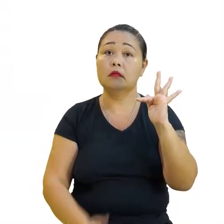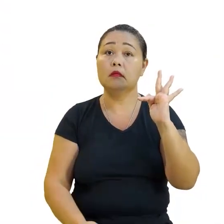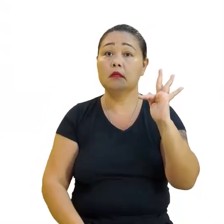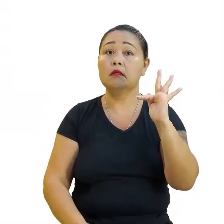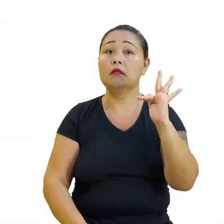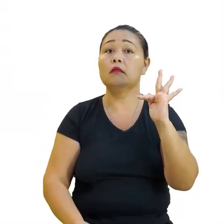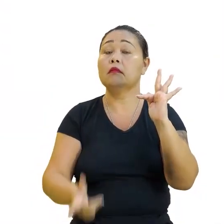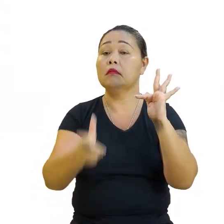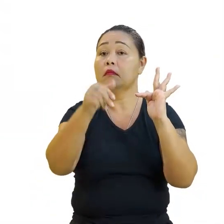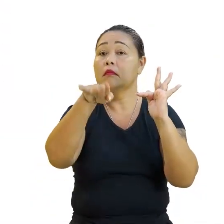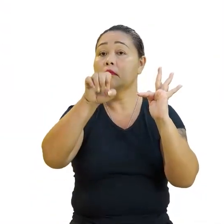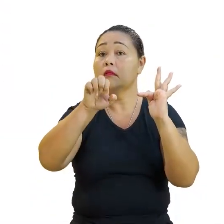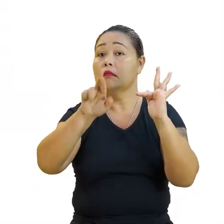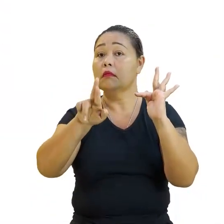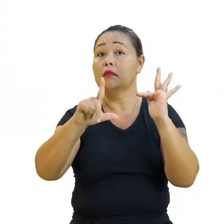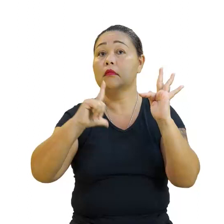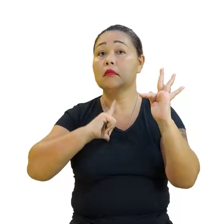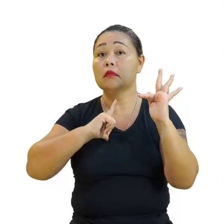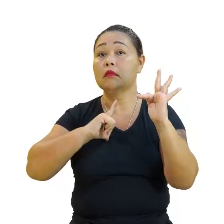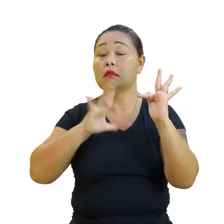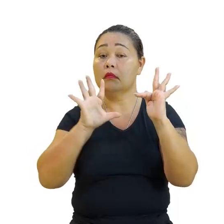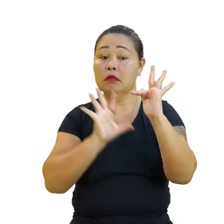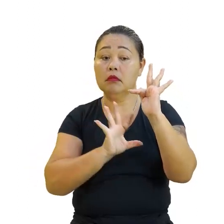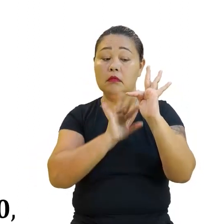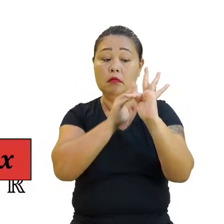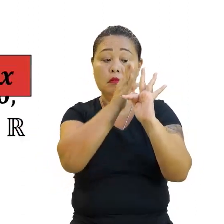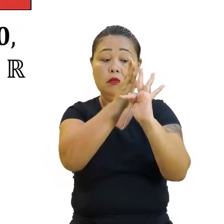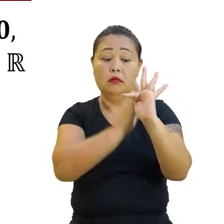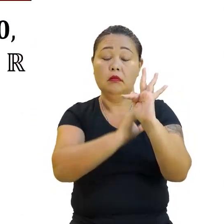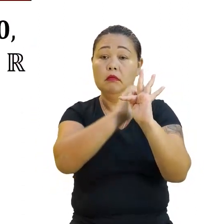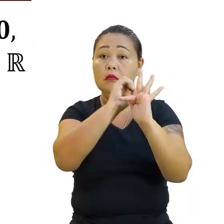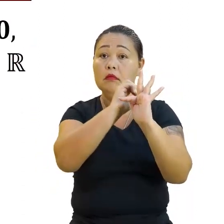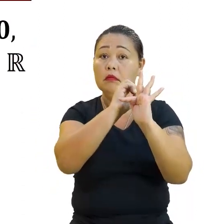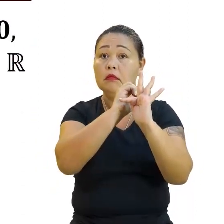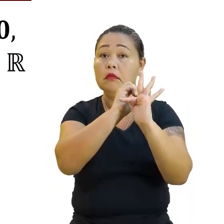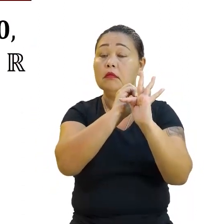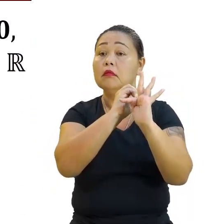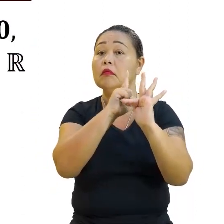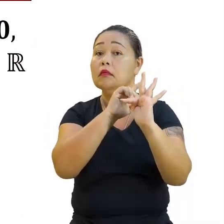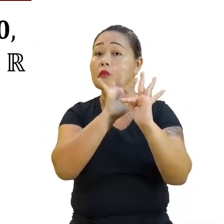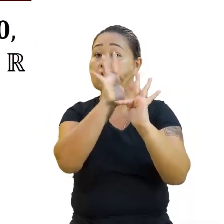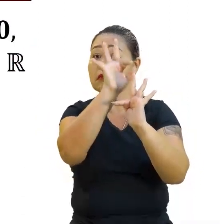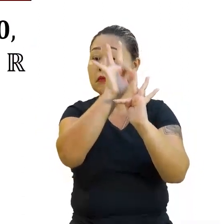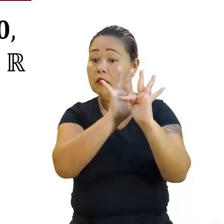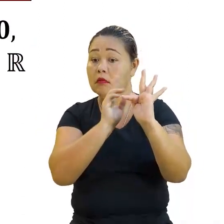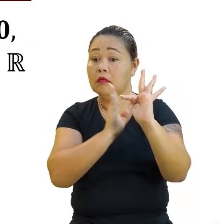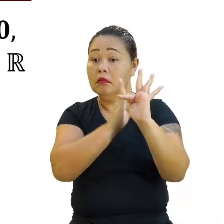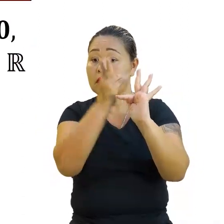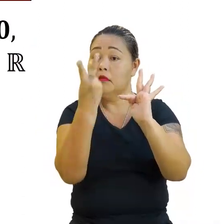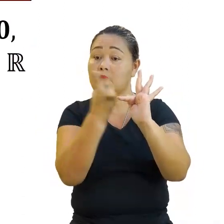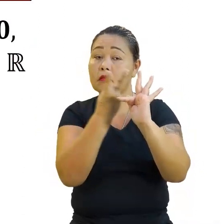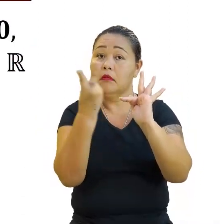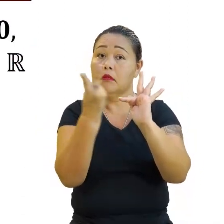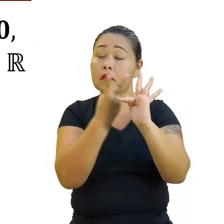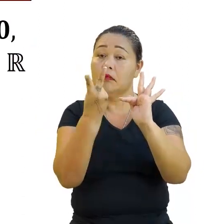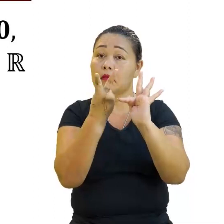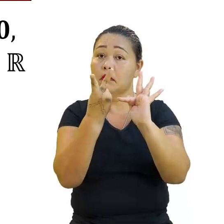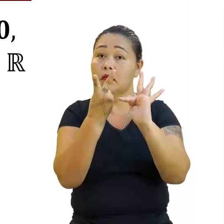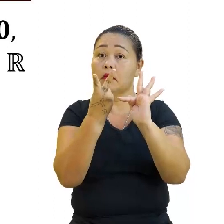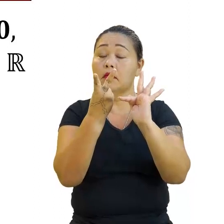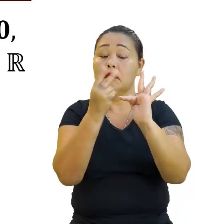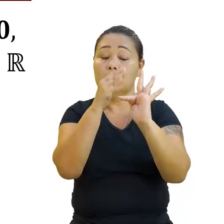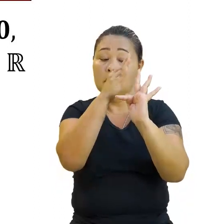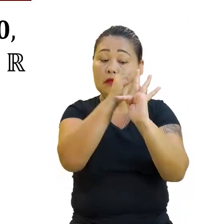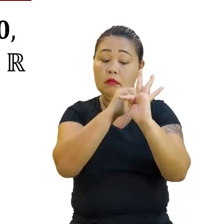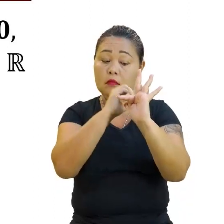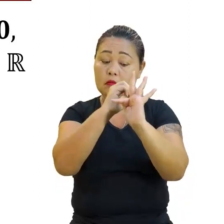linear sempre intercepta a origem do sistema de coordenadas, isto é, passa no ponto